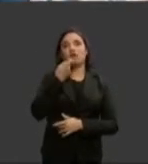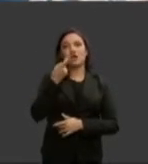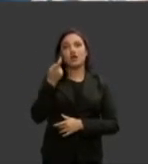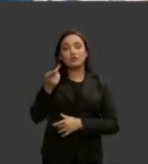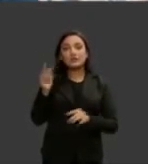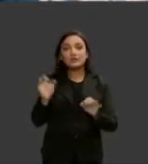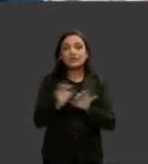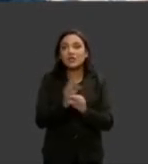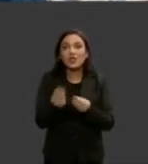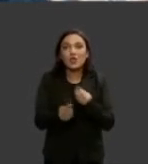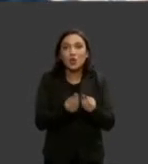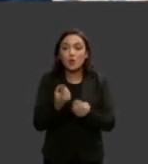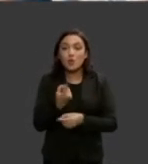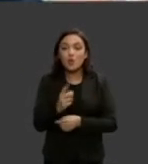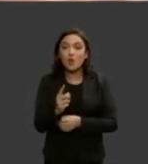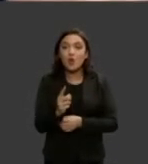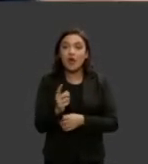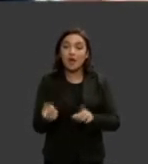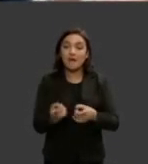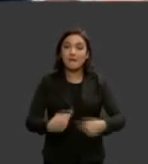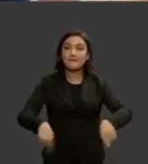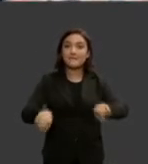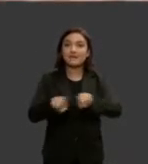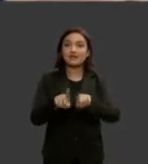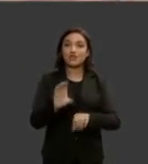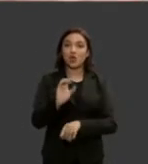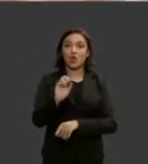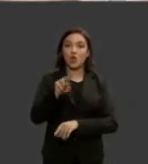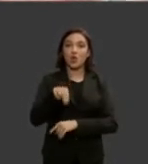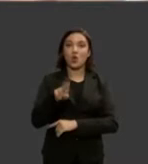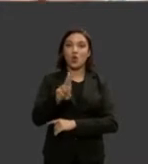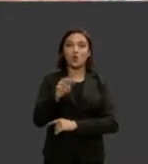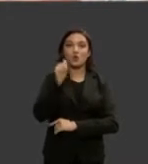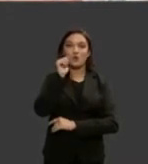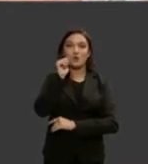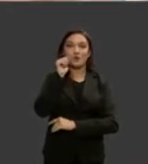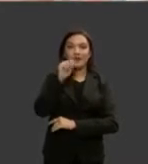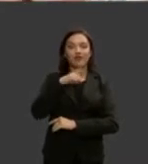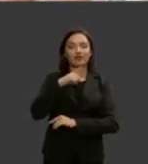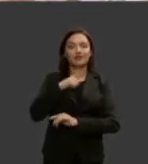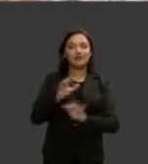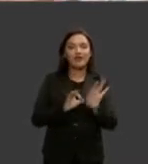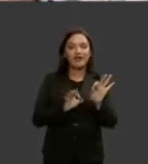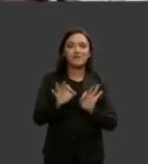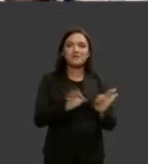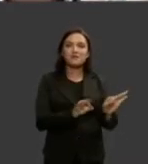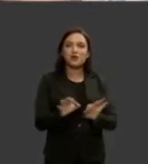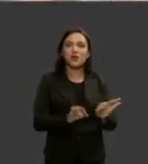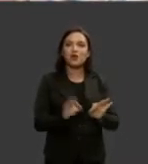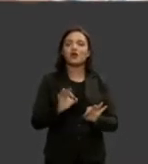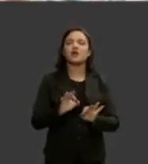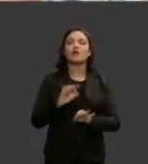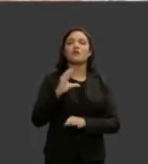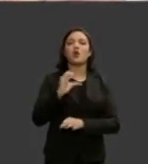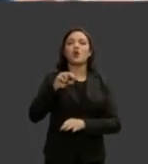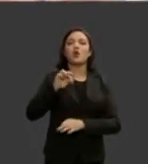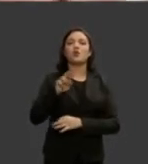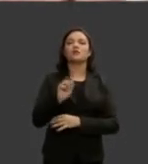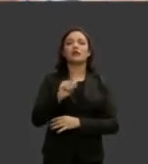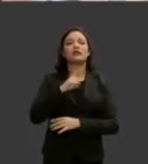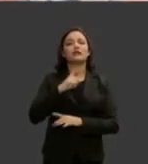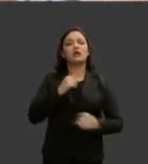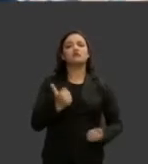parceria institucional com a ONU mulheres permite ao programa contar com a consultoria e o